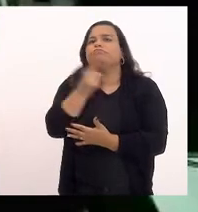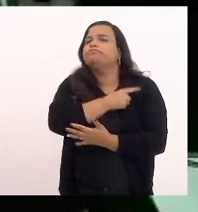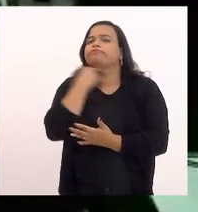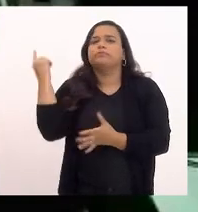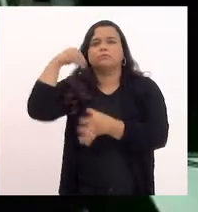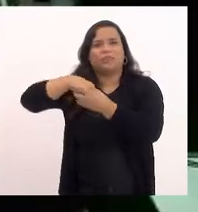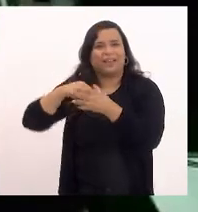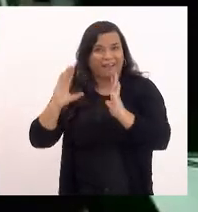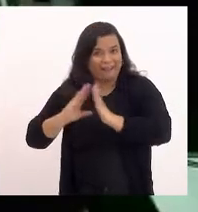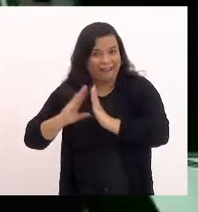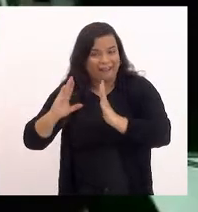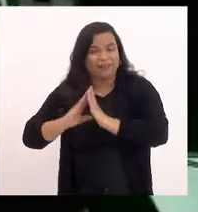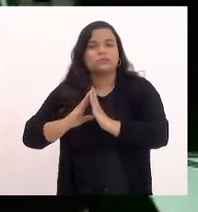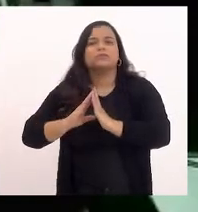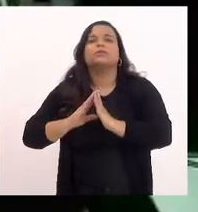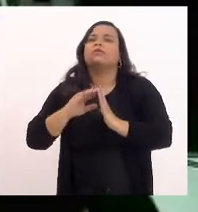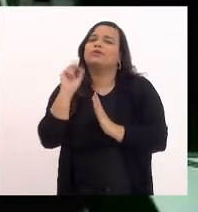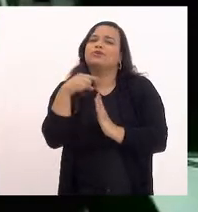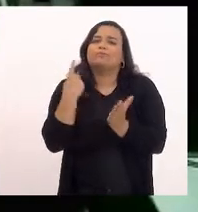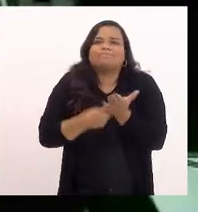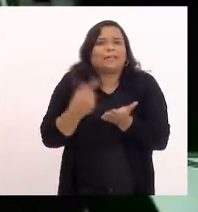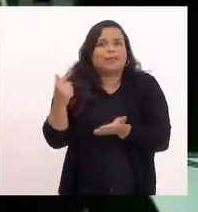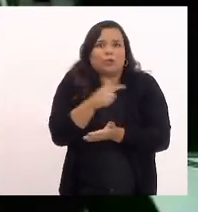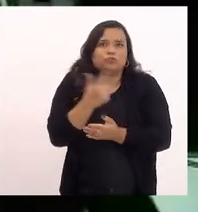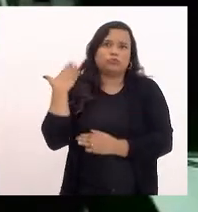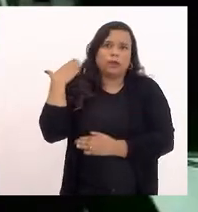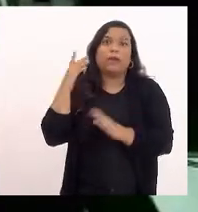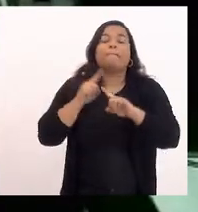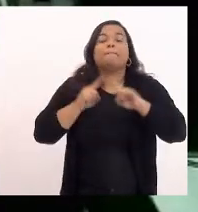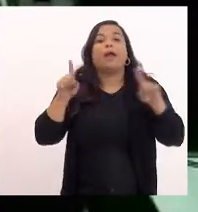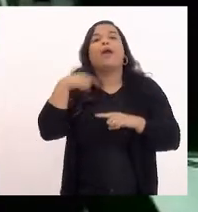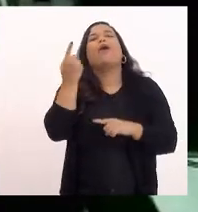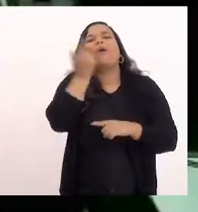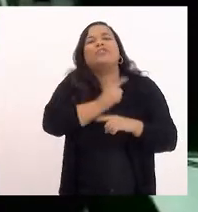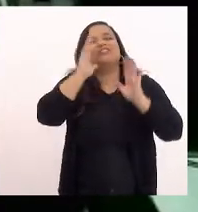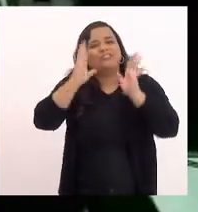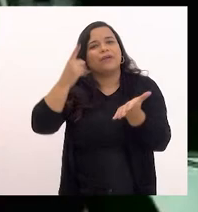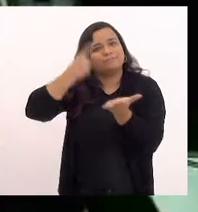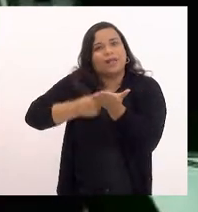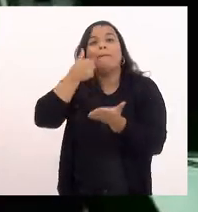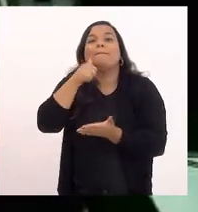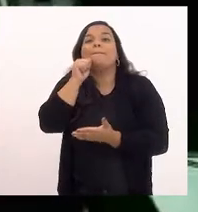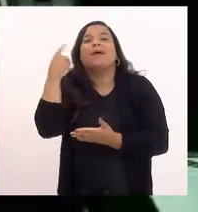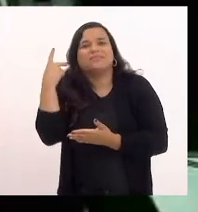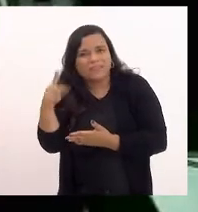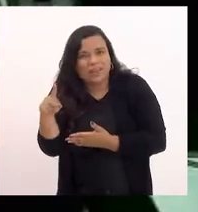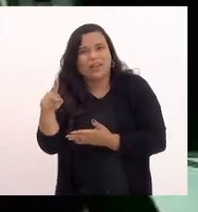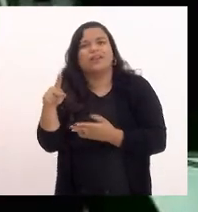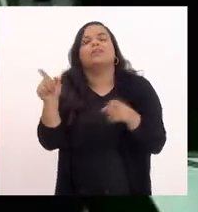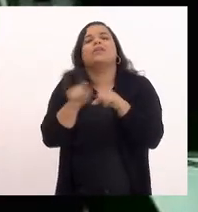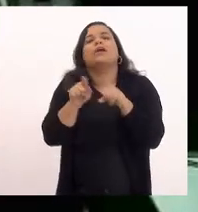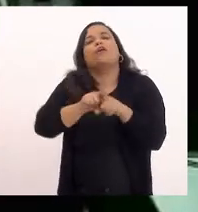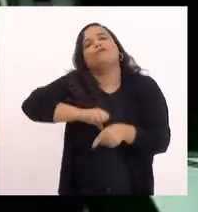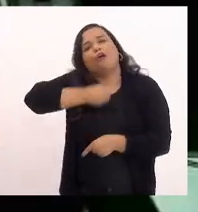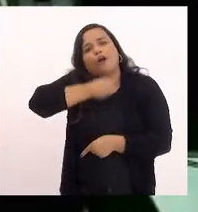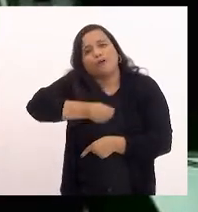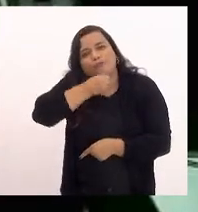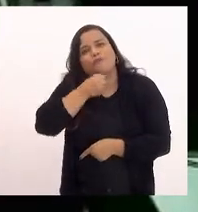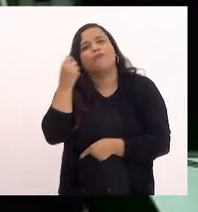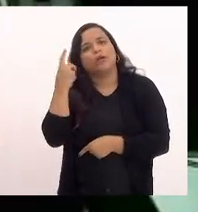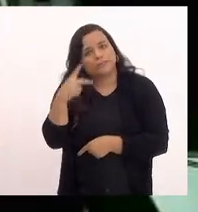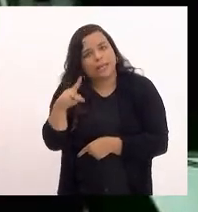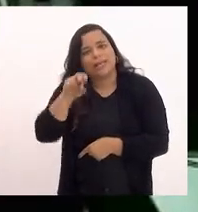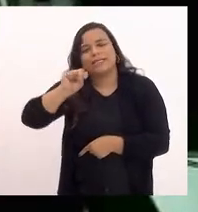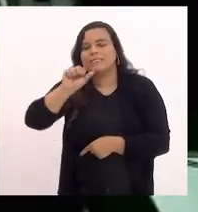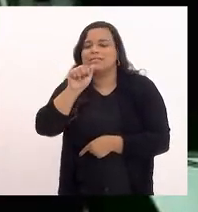uma reunião com a mãe de Ketlin e Romeu a Jaqueline e também a sua avó Sayonara junto a essa comitiva